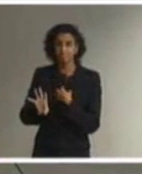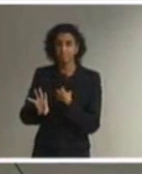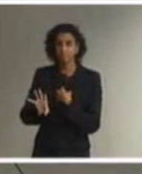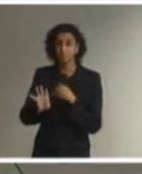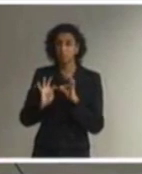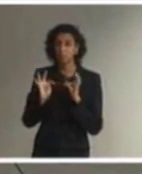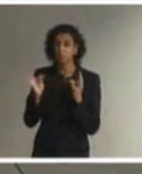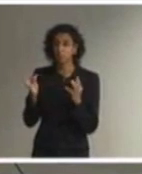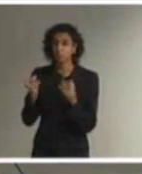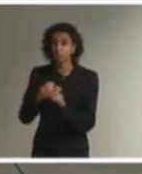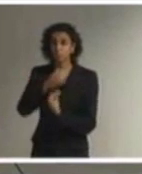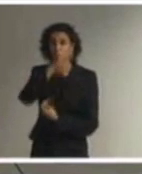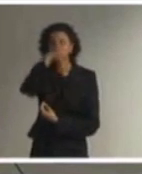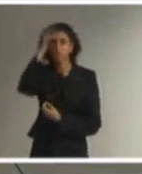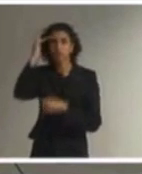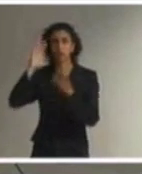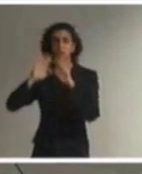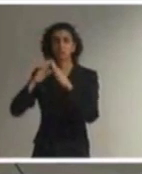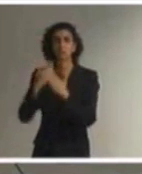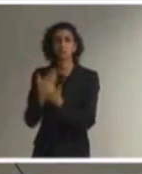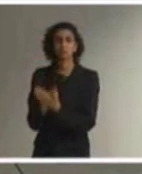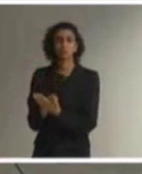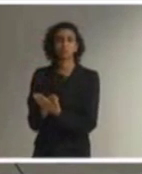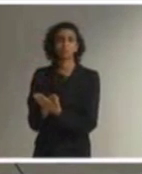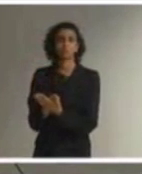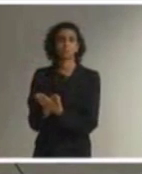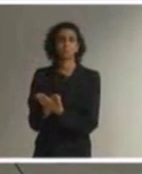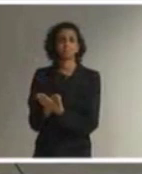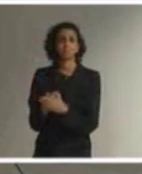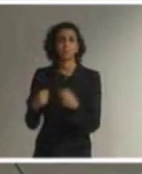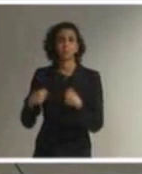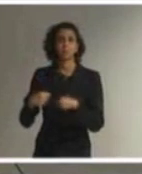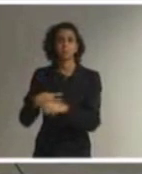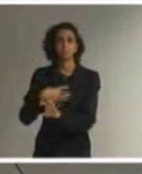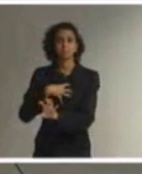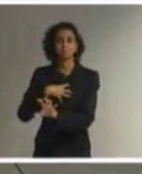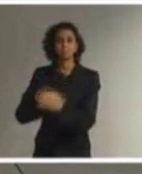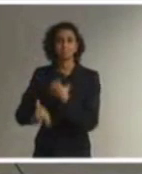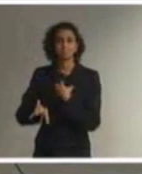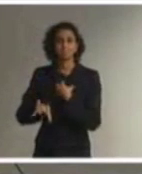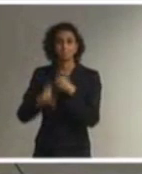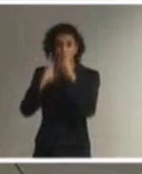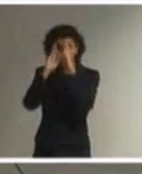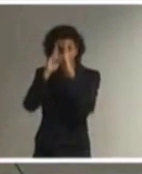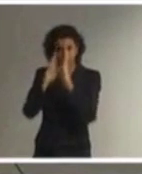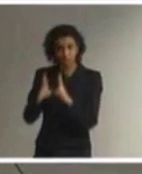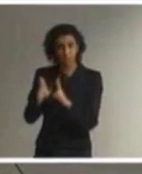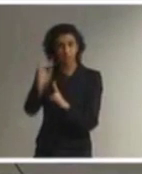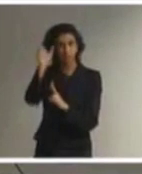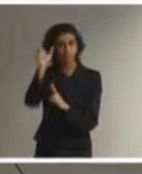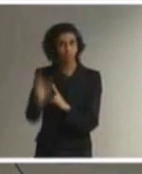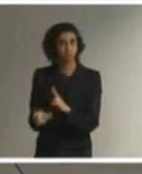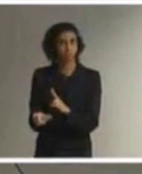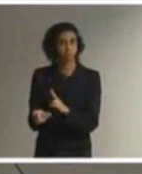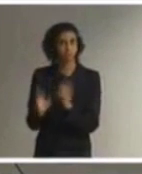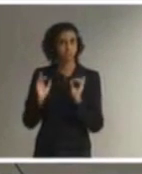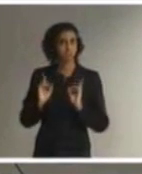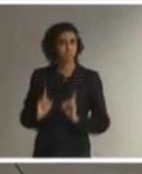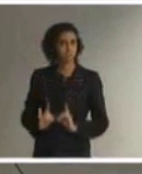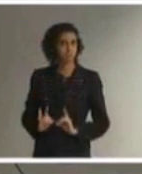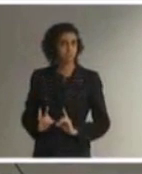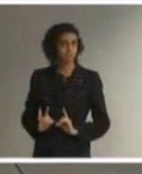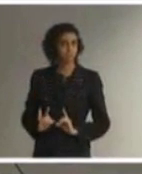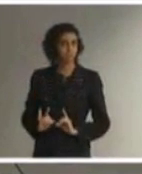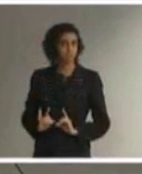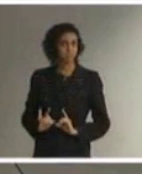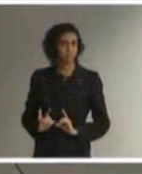o corpo de funcionários daquela escola para o respeito à diversidade porque